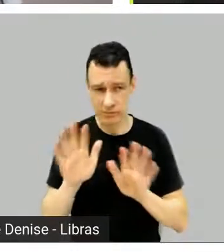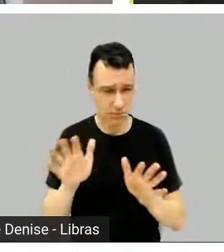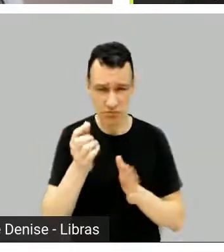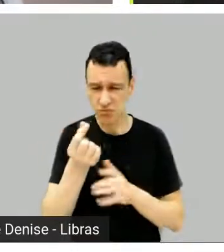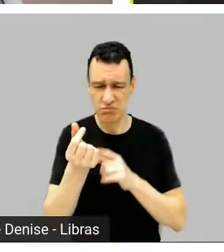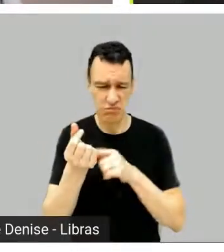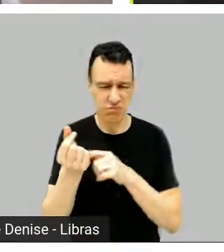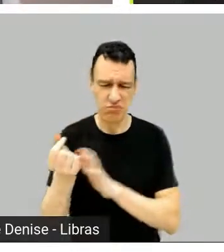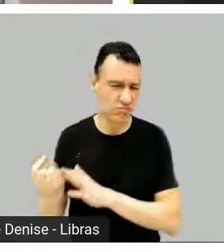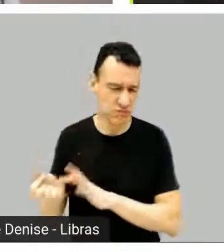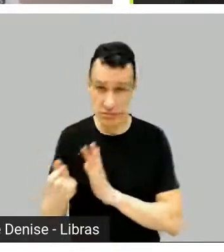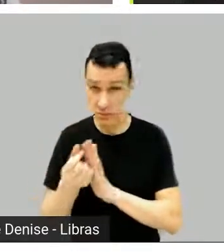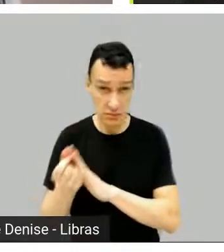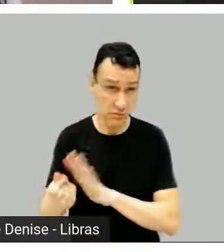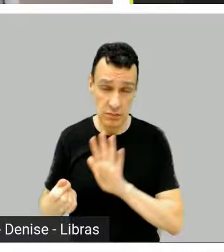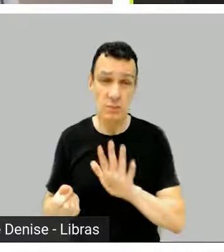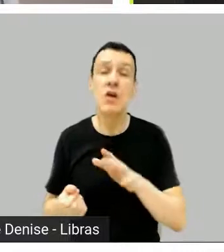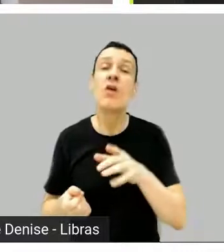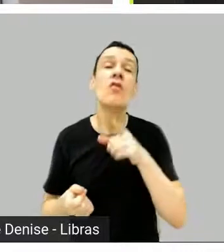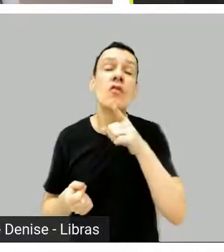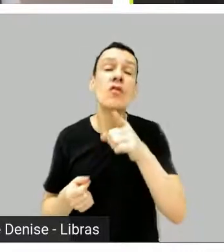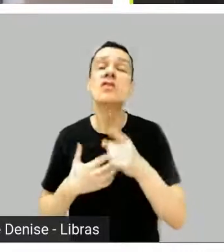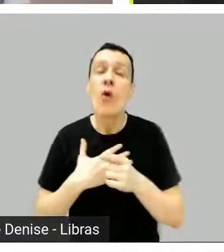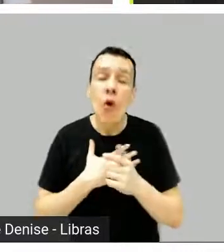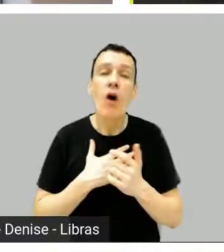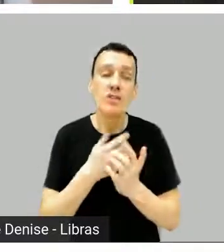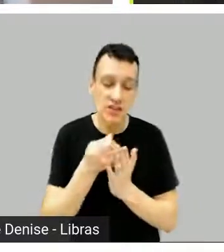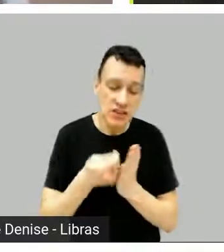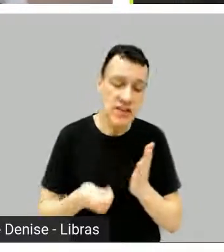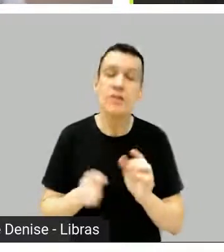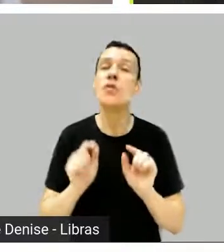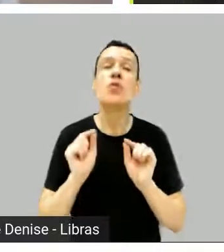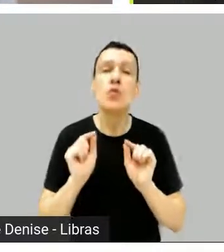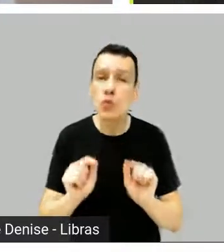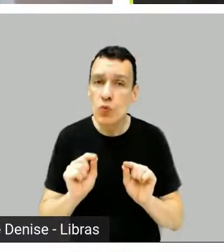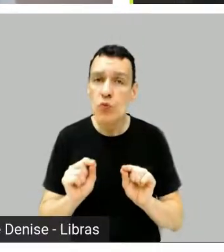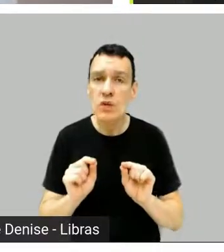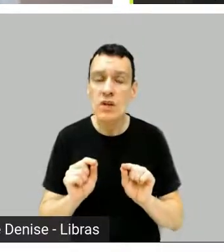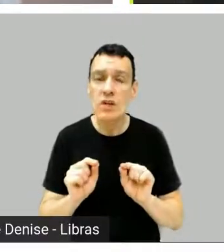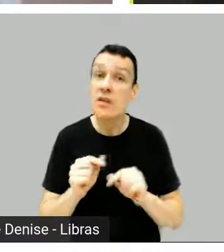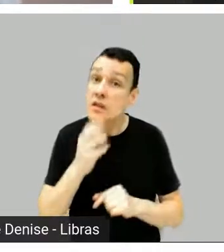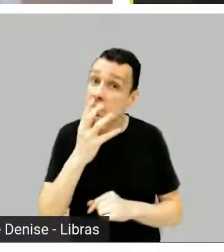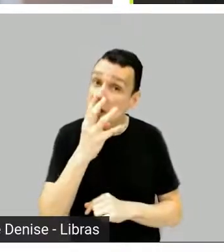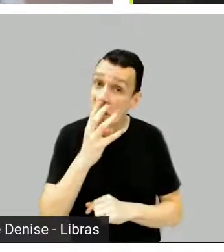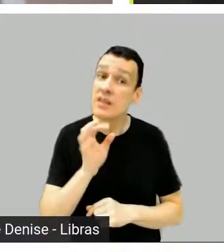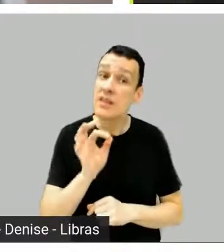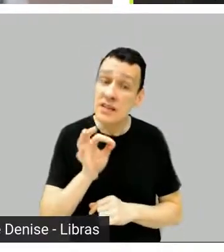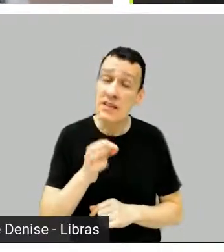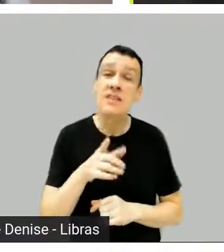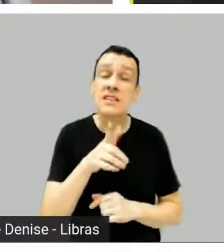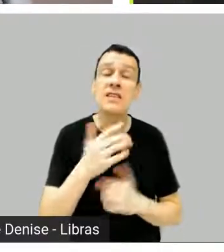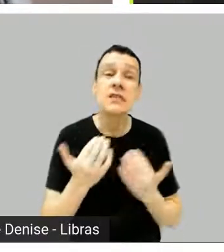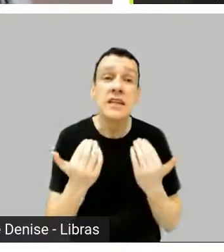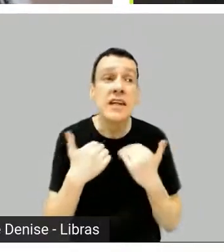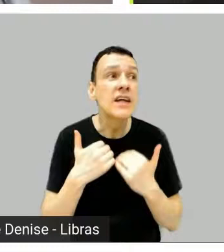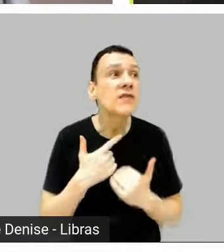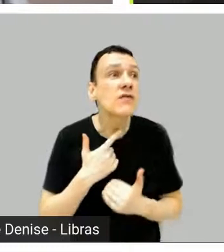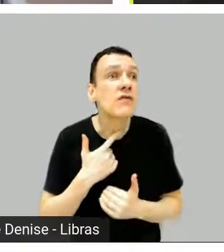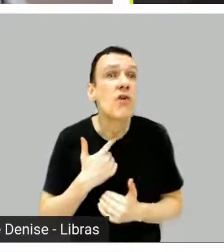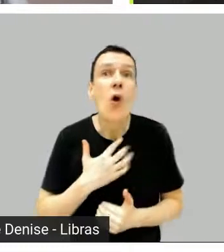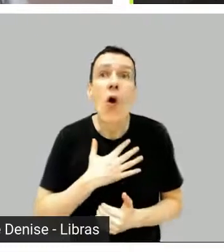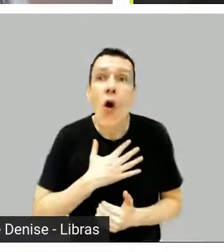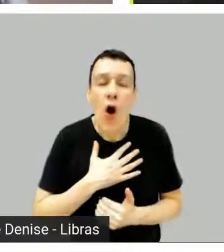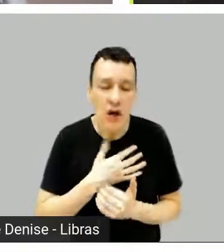escreveria? E eu achei tão interessante a sua pergunta, né? Porque, assim, o que tem dentro de você, né? O que você faria se